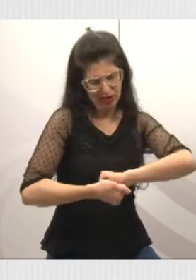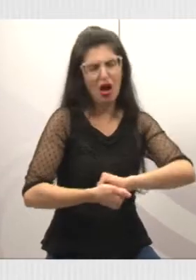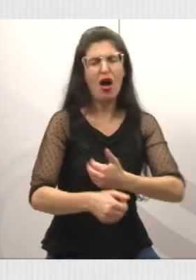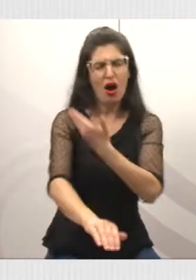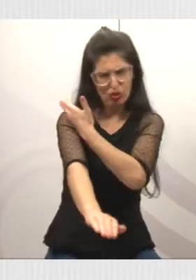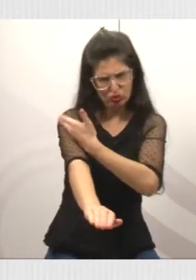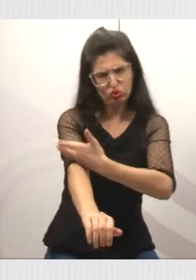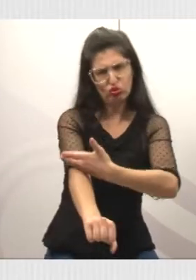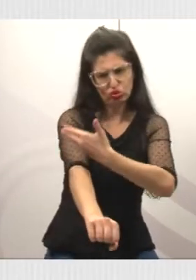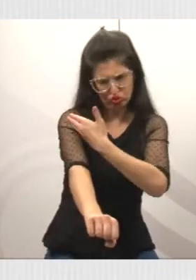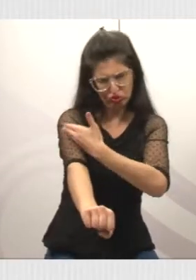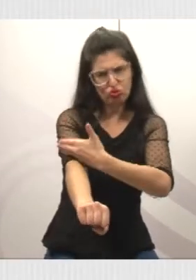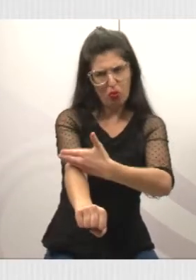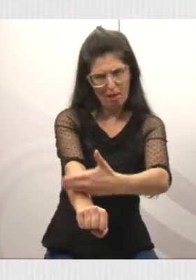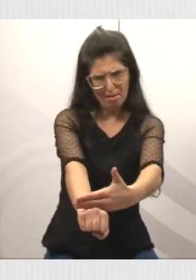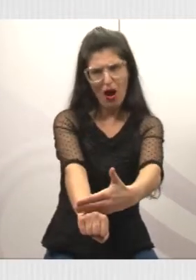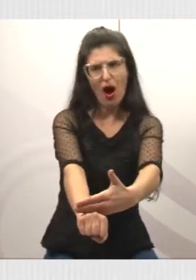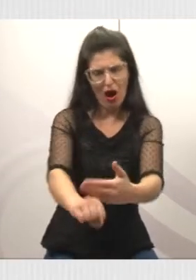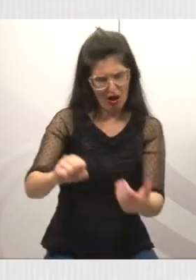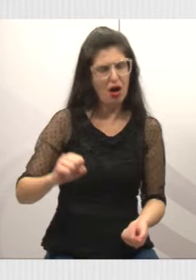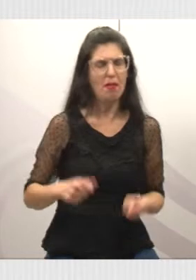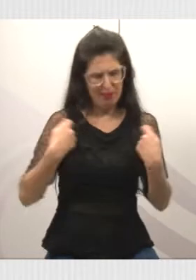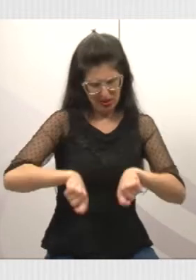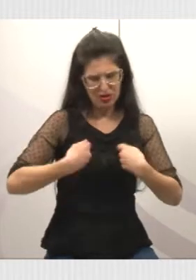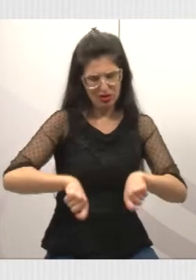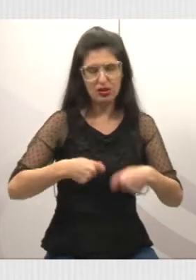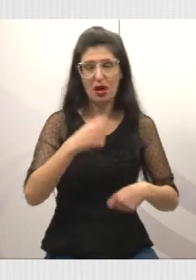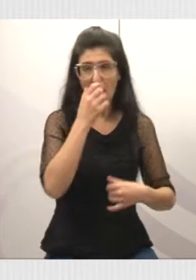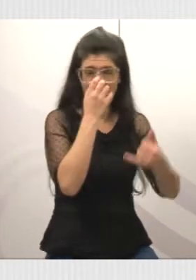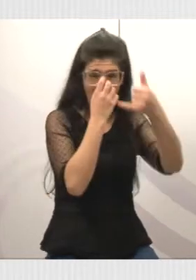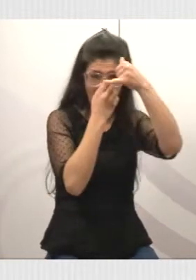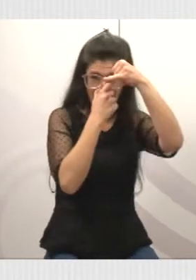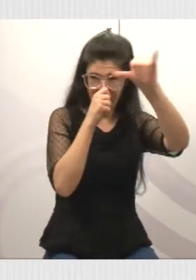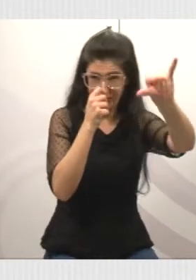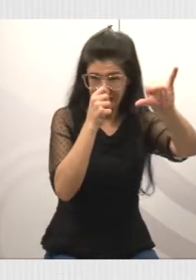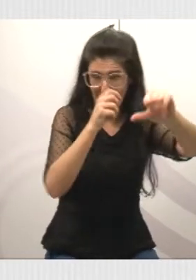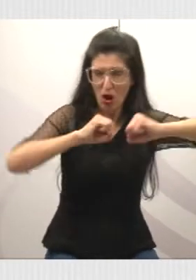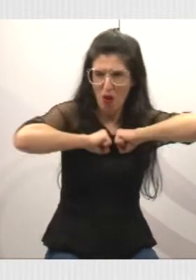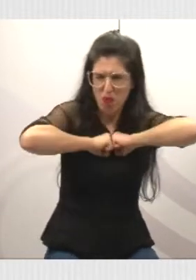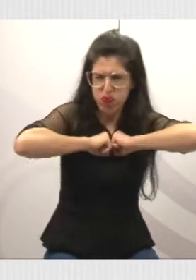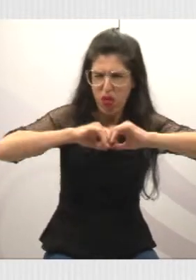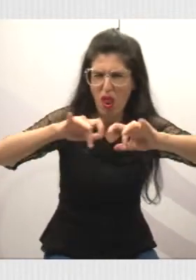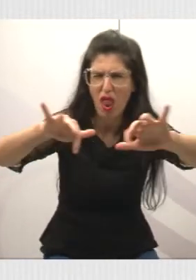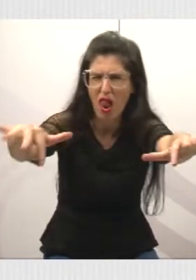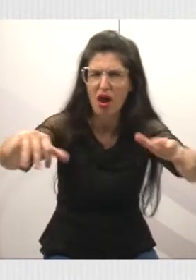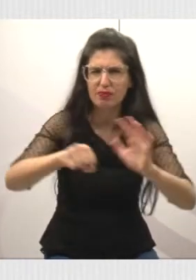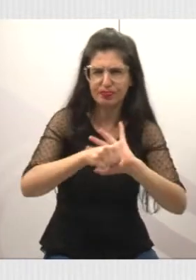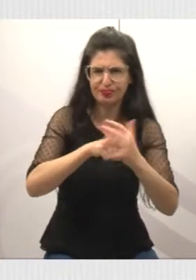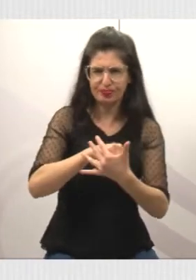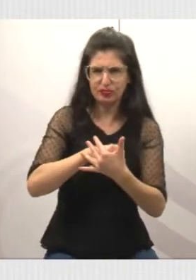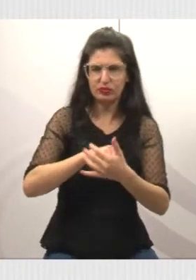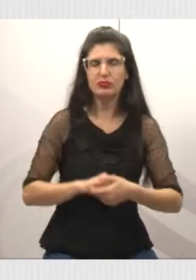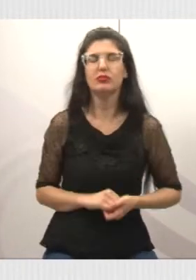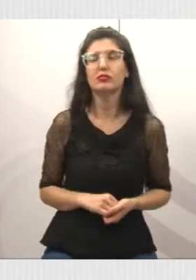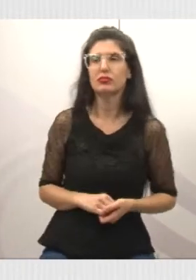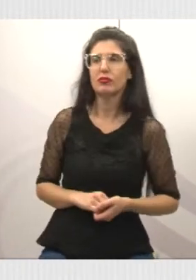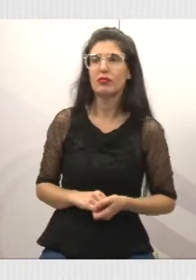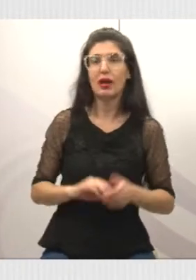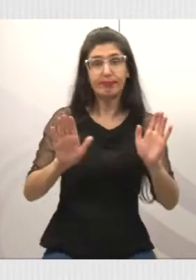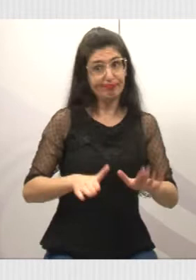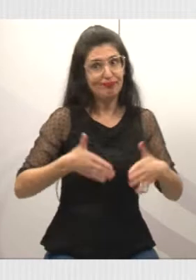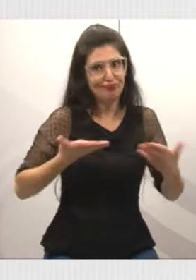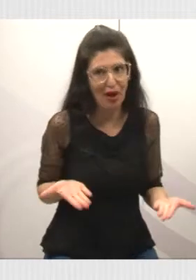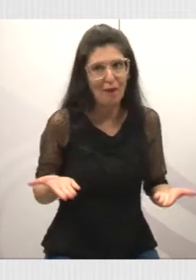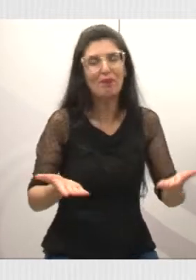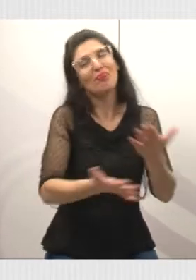tudo no sentido de tentar minimizar a transmissão do coronavírus. Então eu quero deixar um abraço aqui